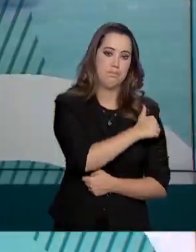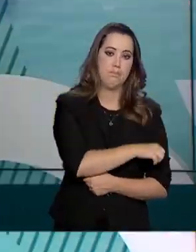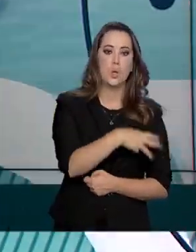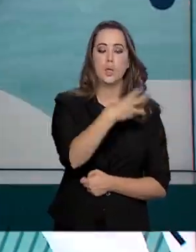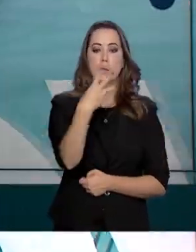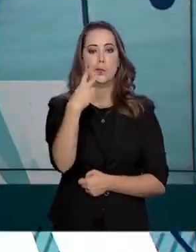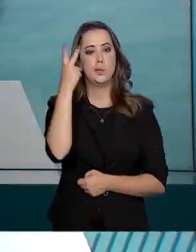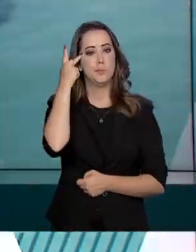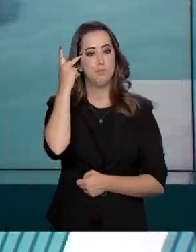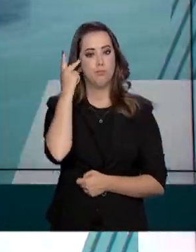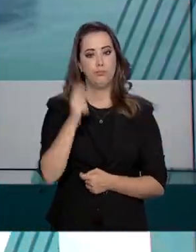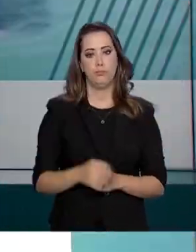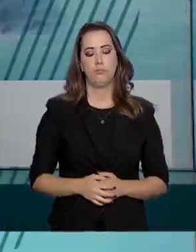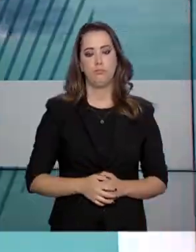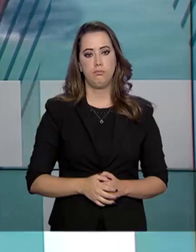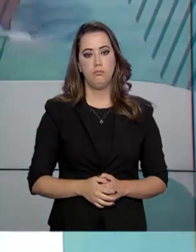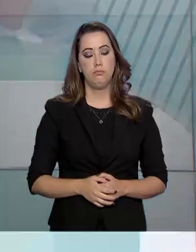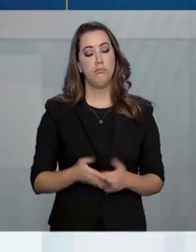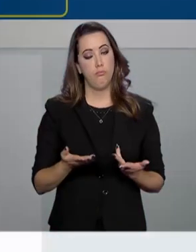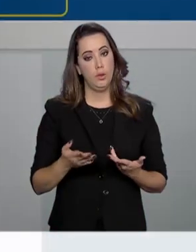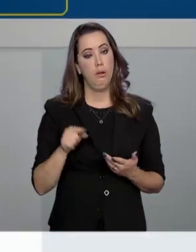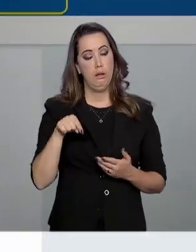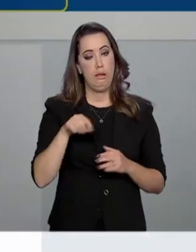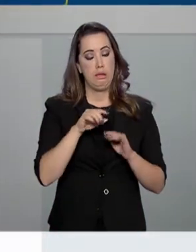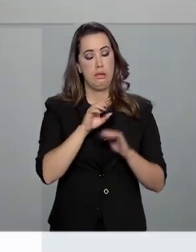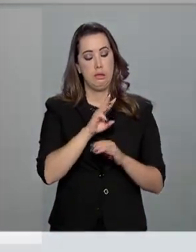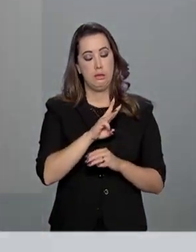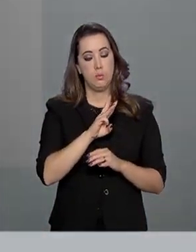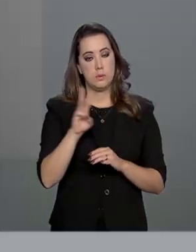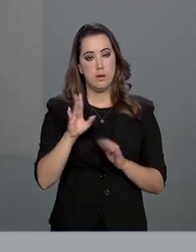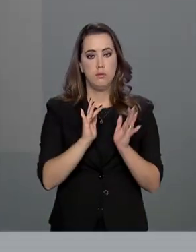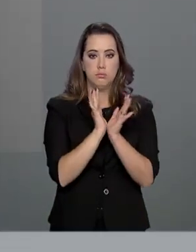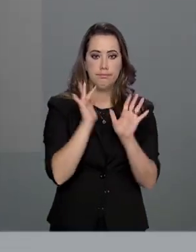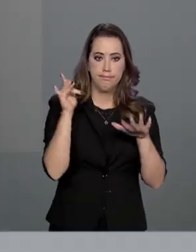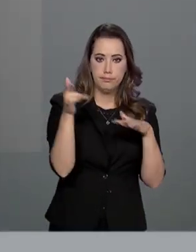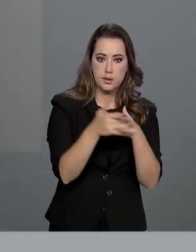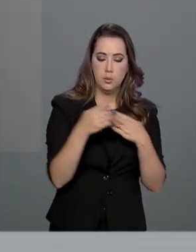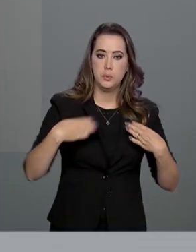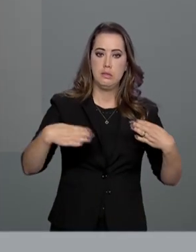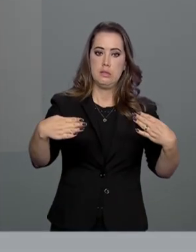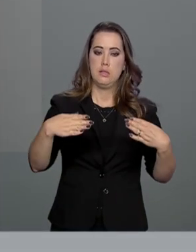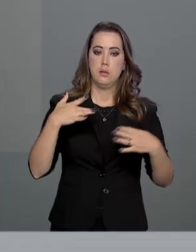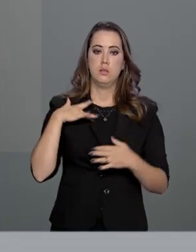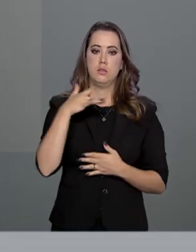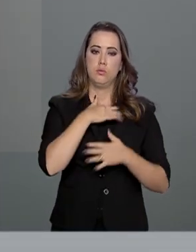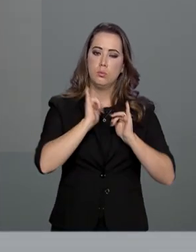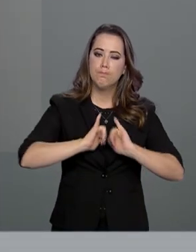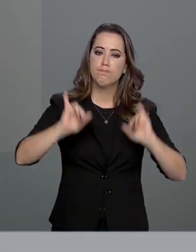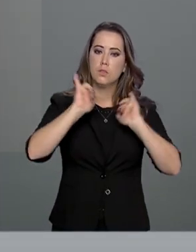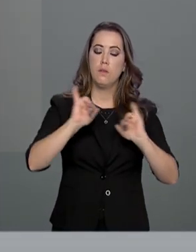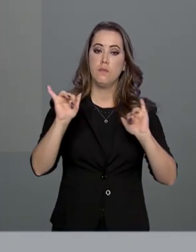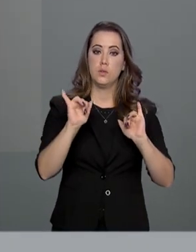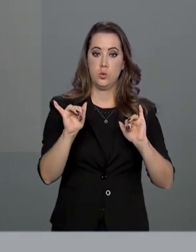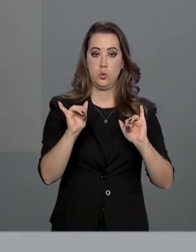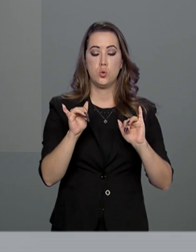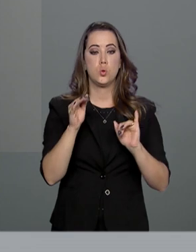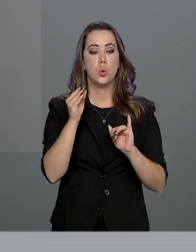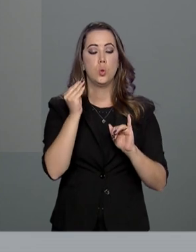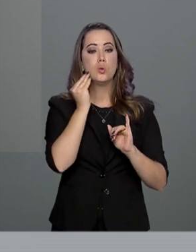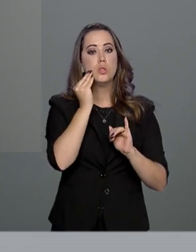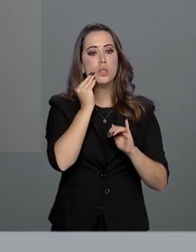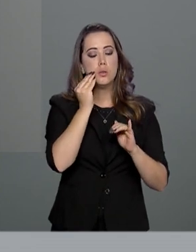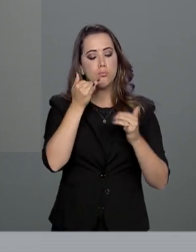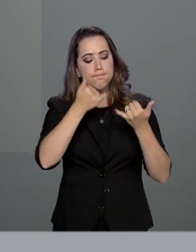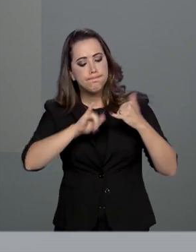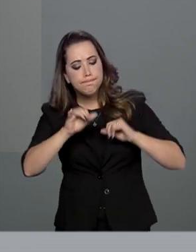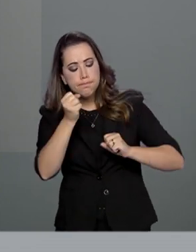Janeiro e três em São Paulo. Pelas redes sociais, o Ministério da Saúde informou que os testes do novo coronavírus nos